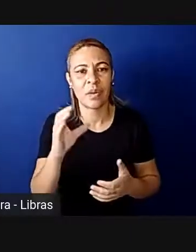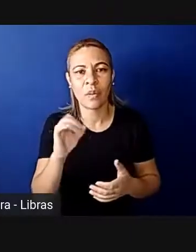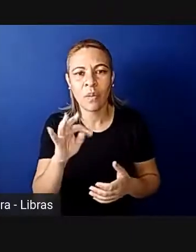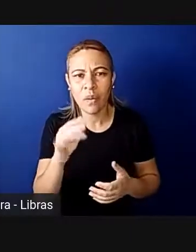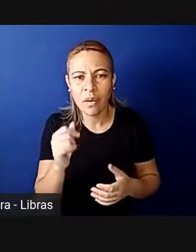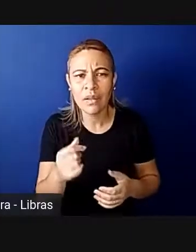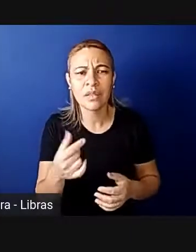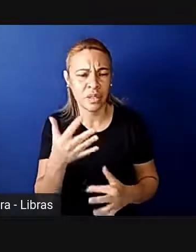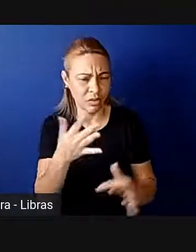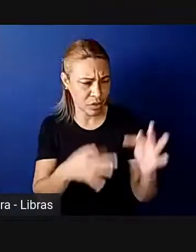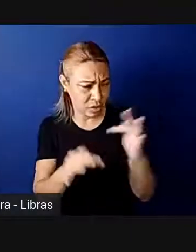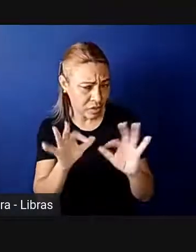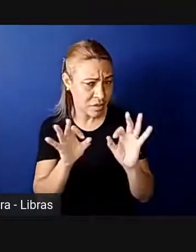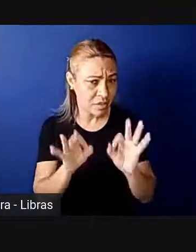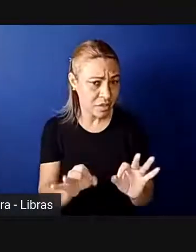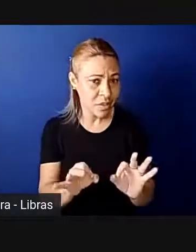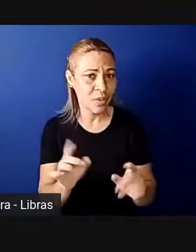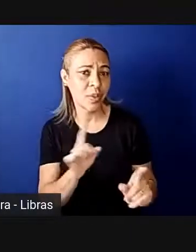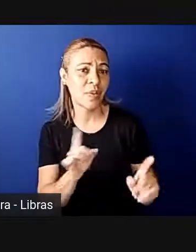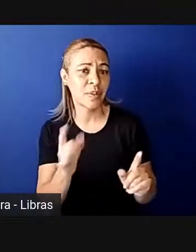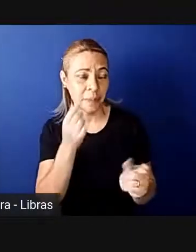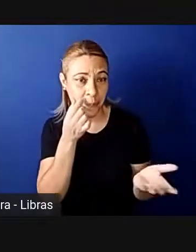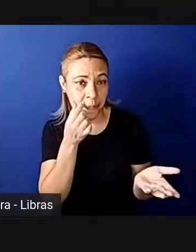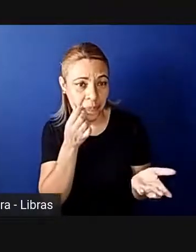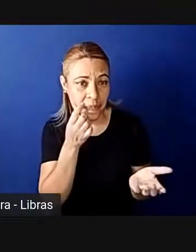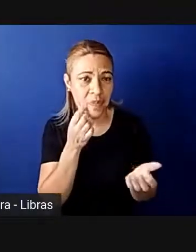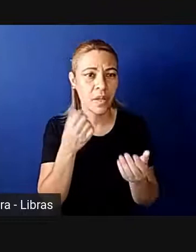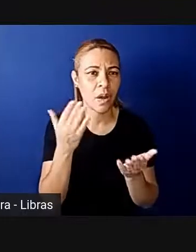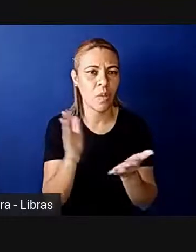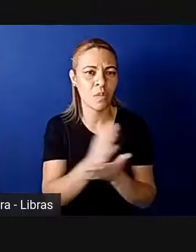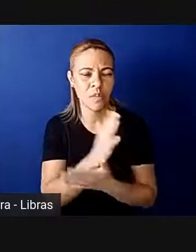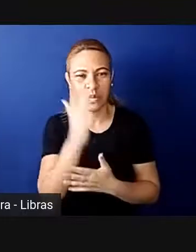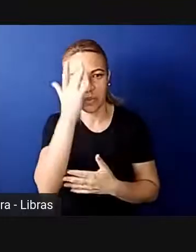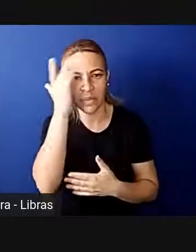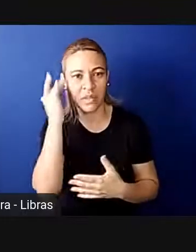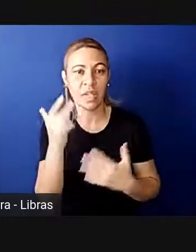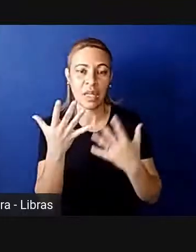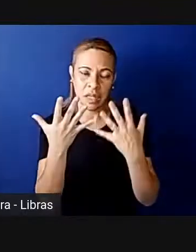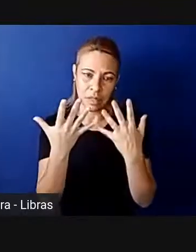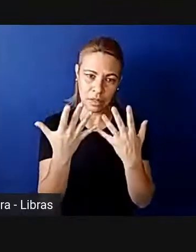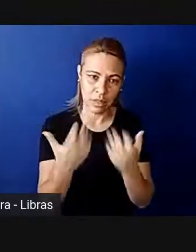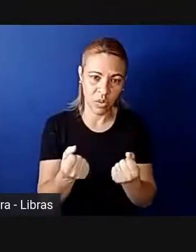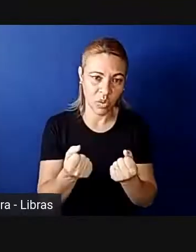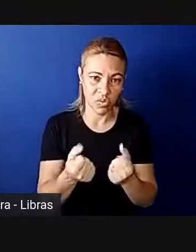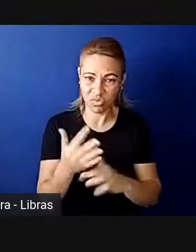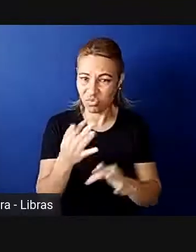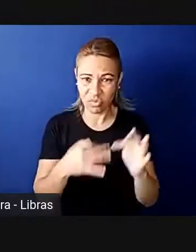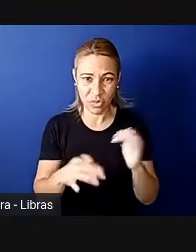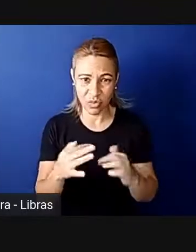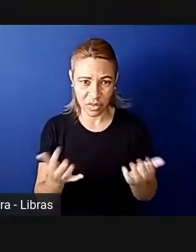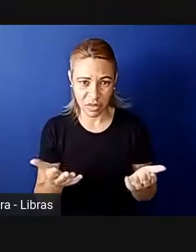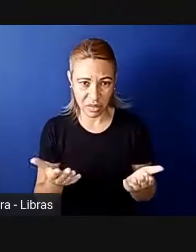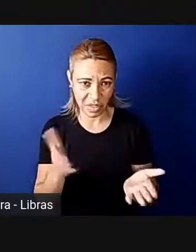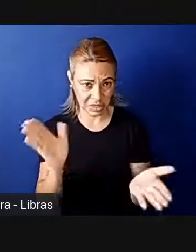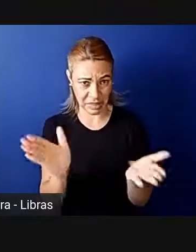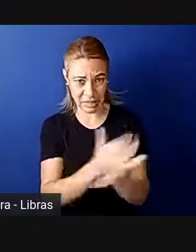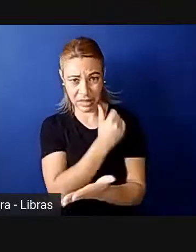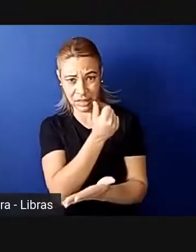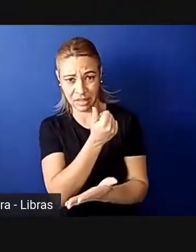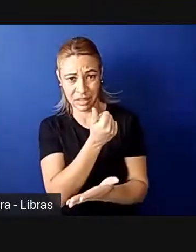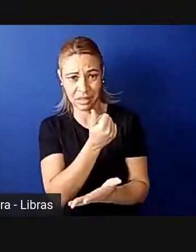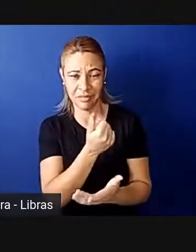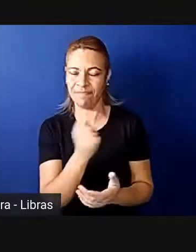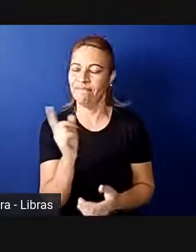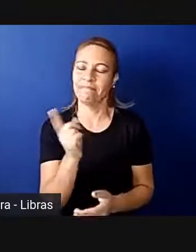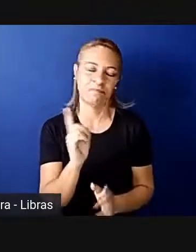funcionam? Porque a gente também vê muita gente falando, olha, se a gente adotou as cotas e não funcionaram, então vamos abolí-las? E o caminho não é esse,